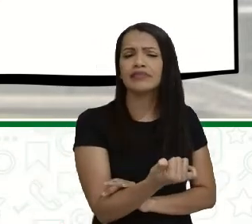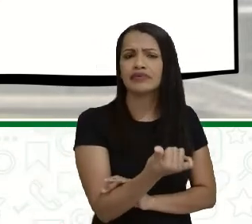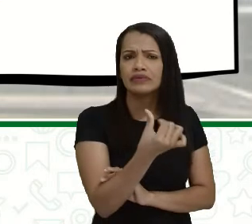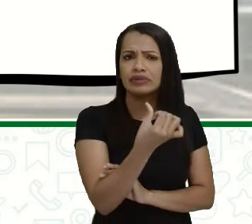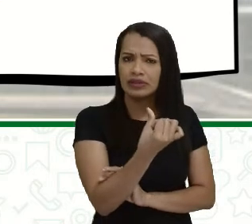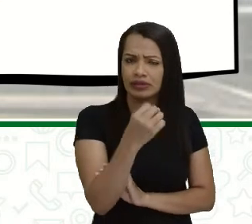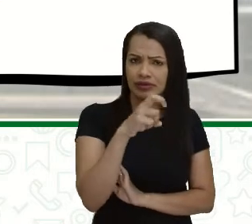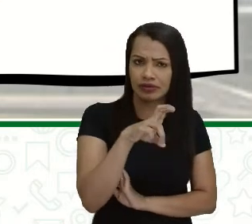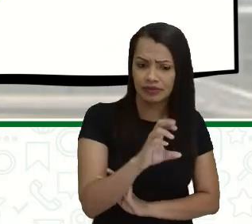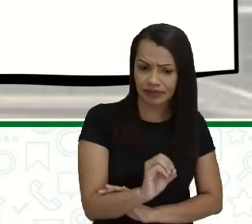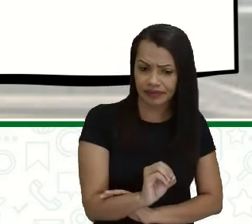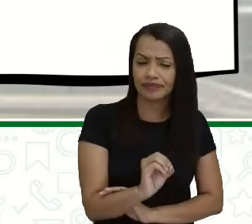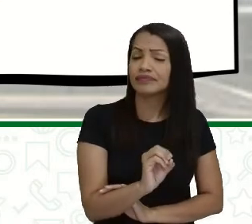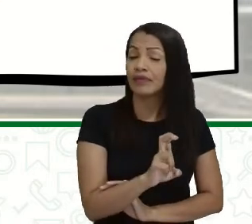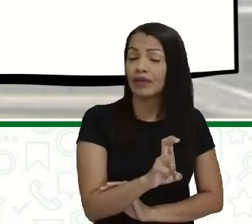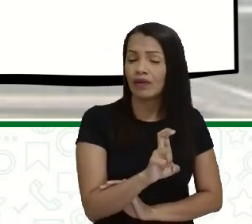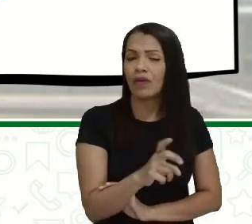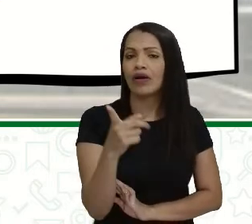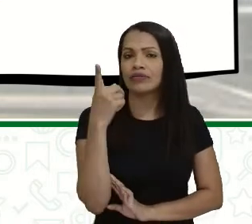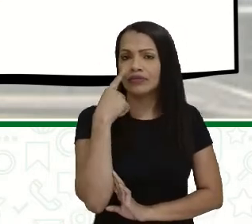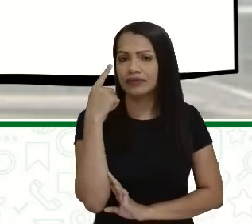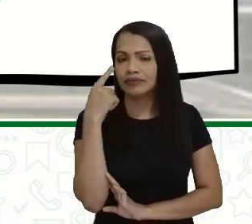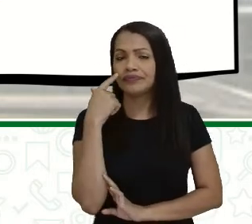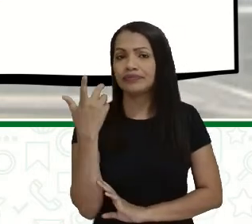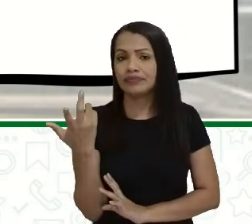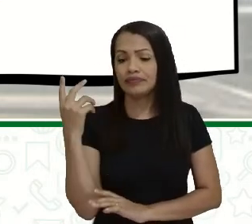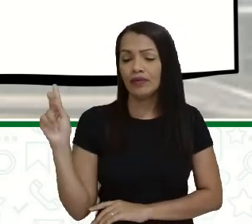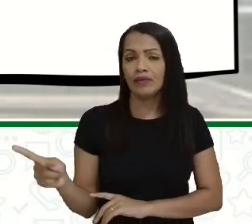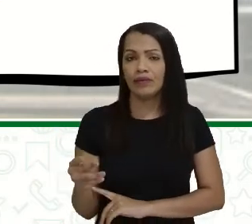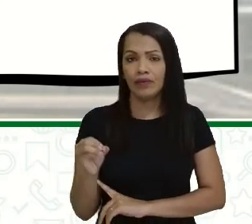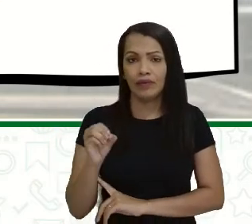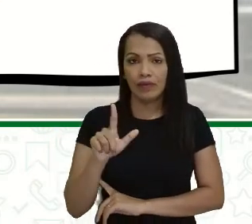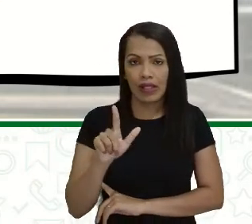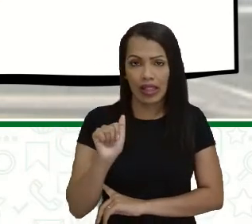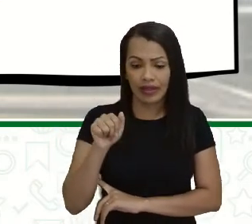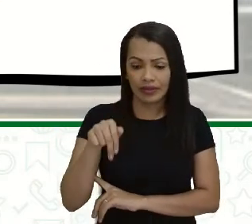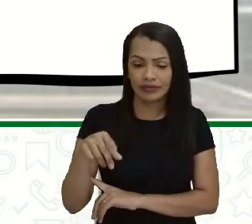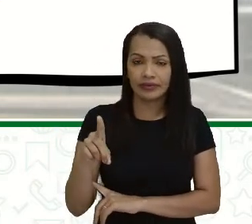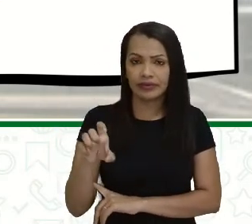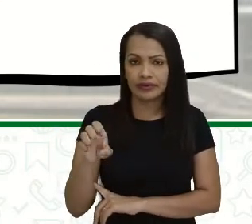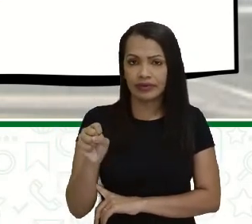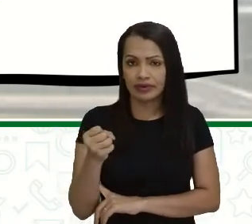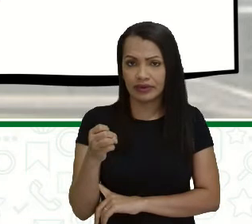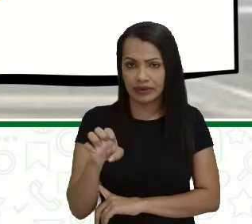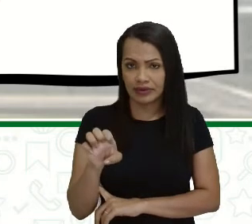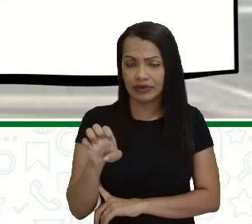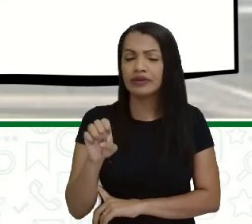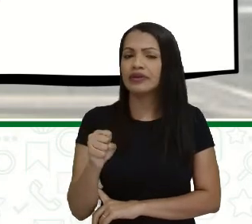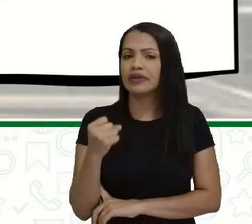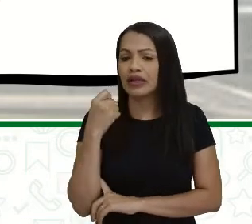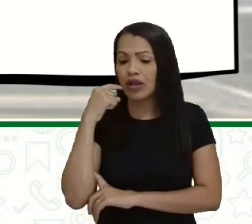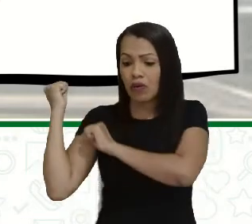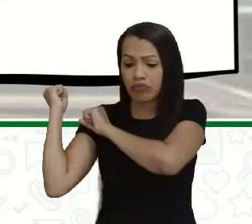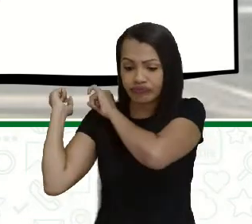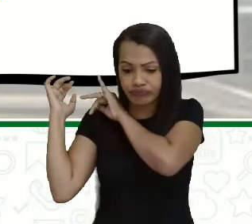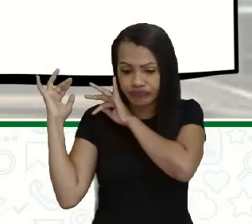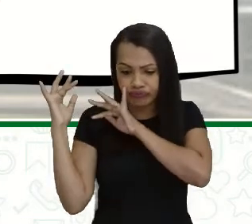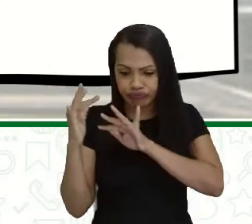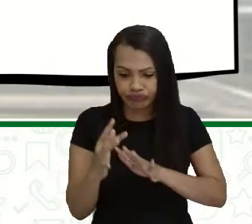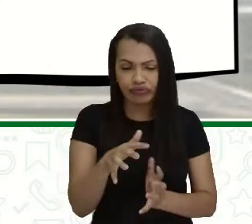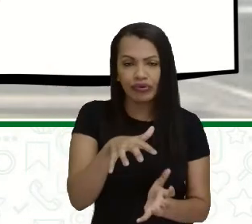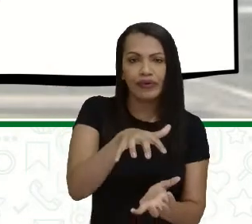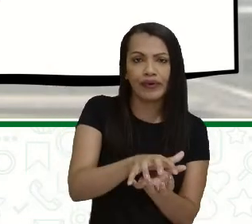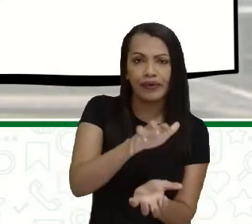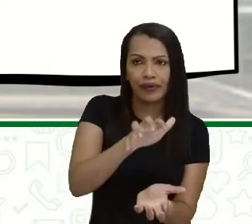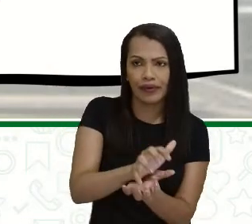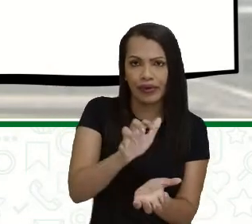Pernambuco e se estabeleceram aqui na região, exercendo um domínio aí por esse período aí, né, de